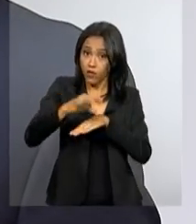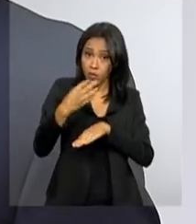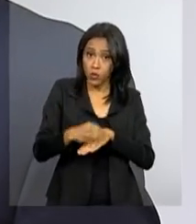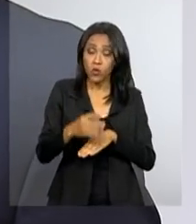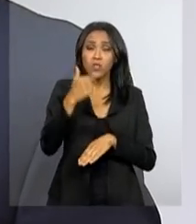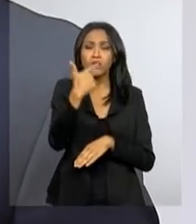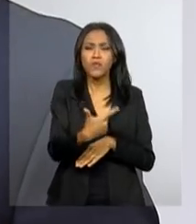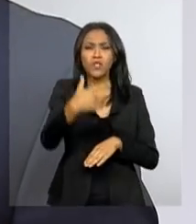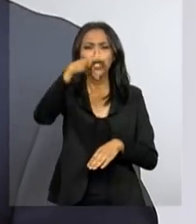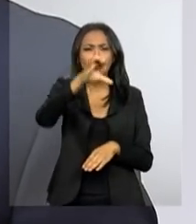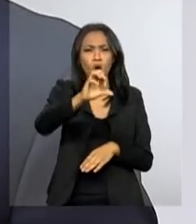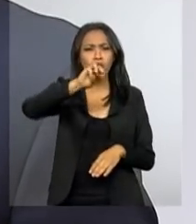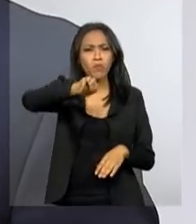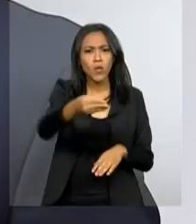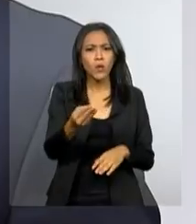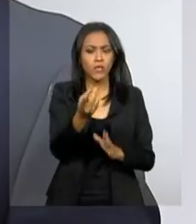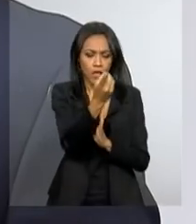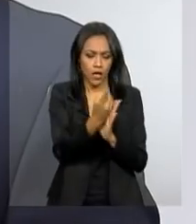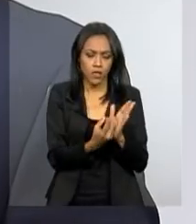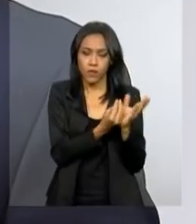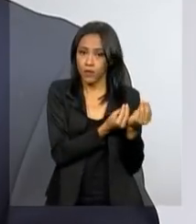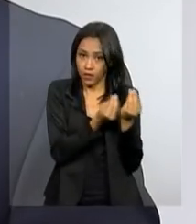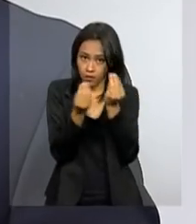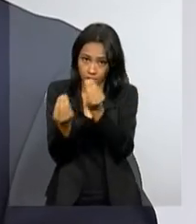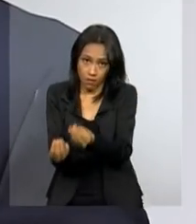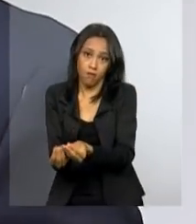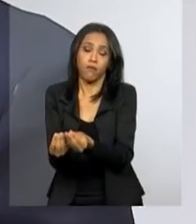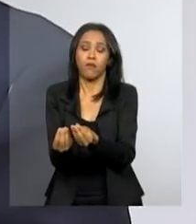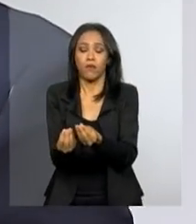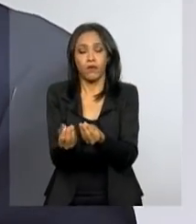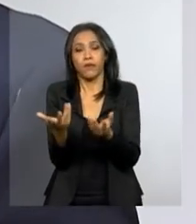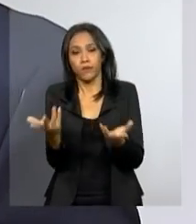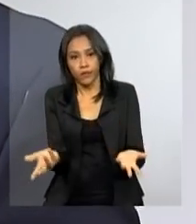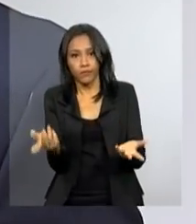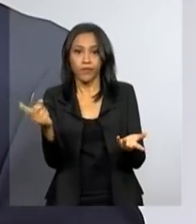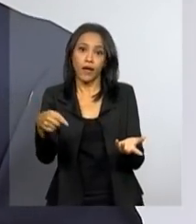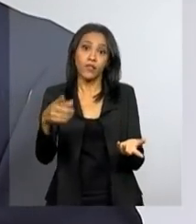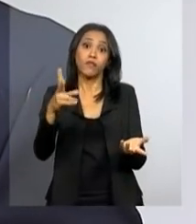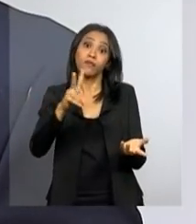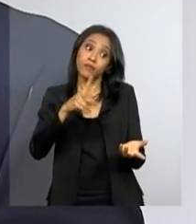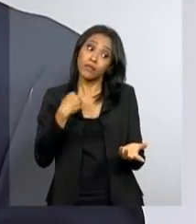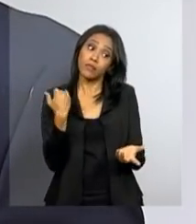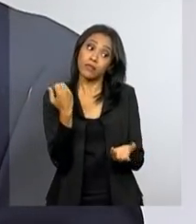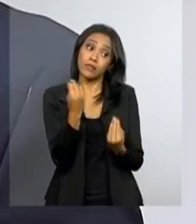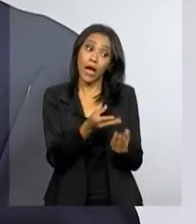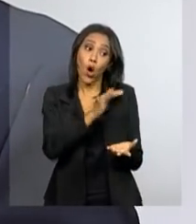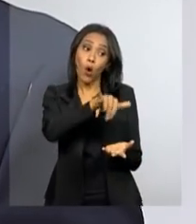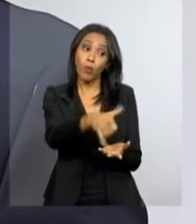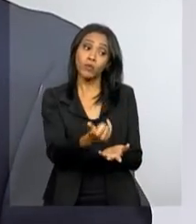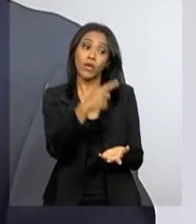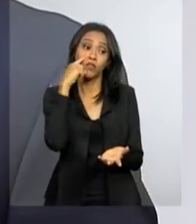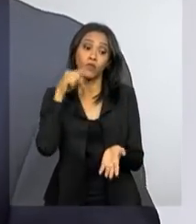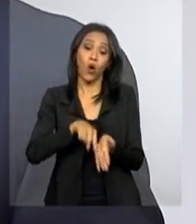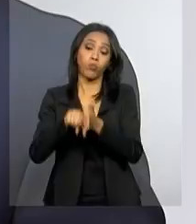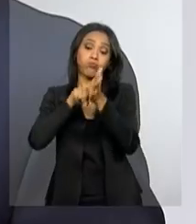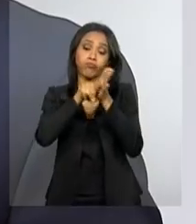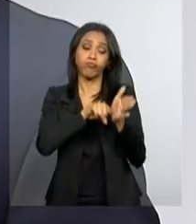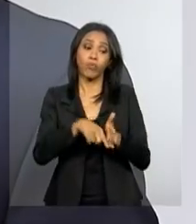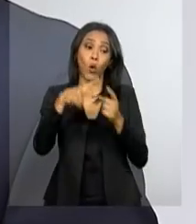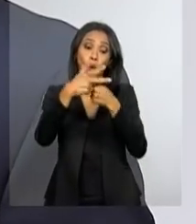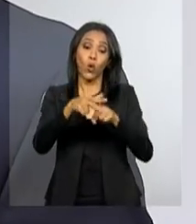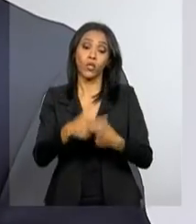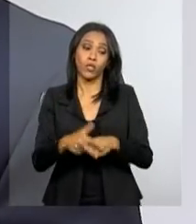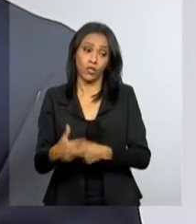milhões de contribuintes que entregam a declaração, em vez de, então, de autuá-los, a gente oportuniza para que eles possam fazer uma verificação, uma retificação dessa